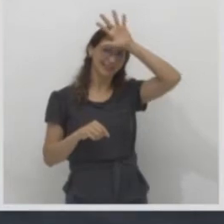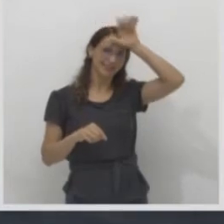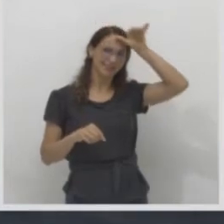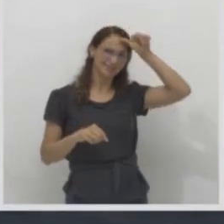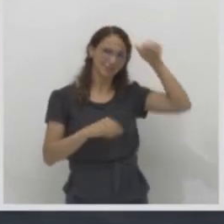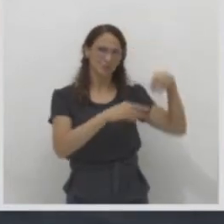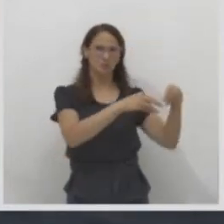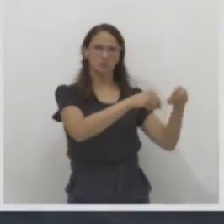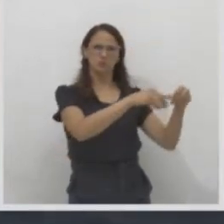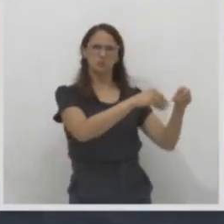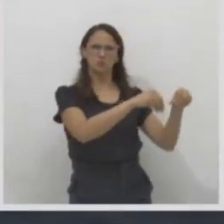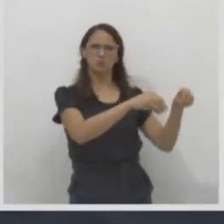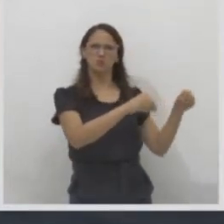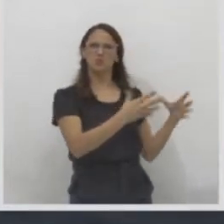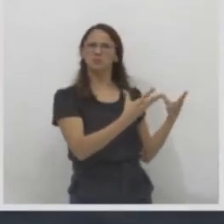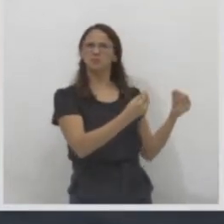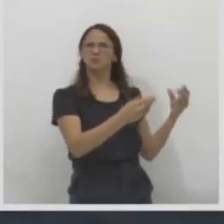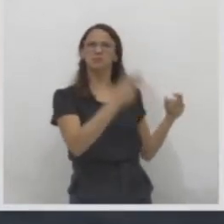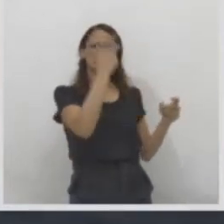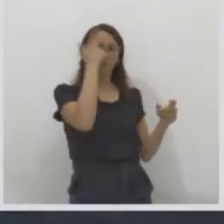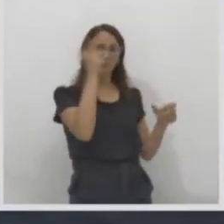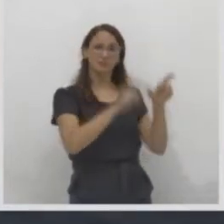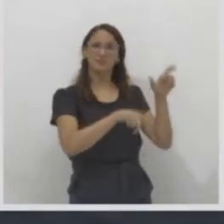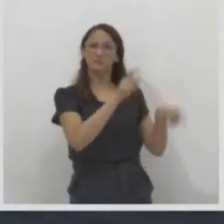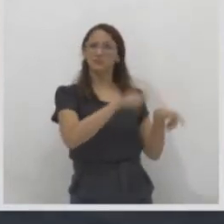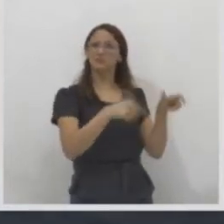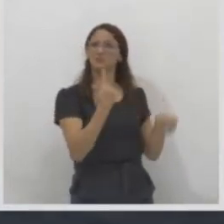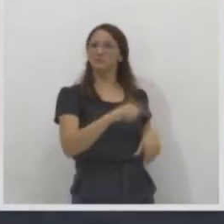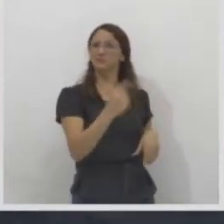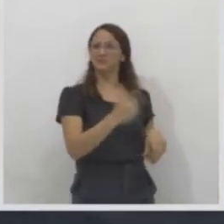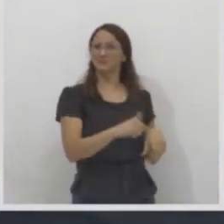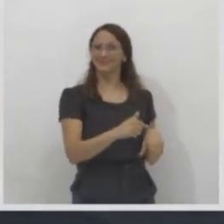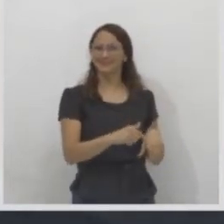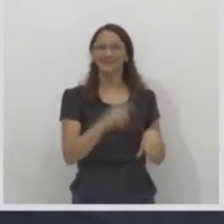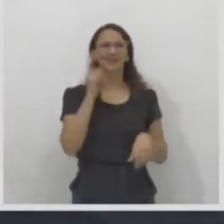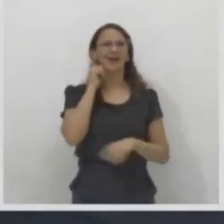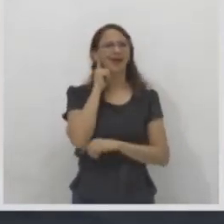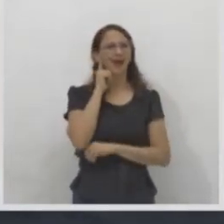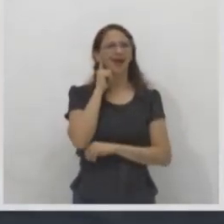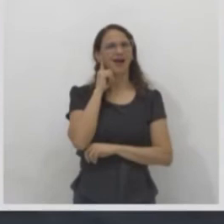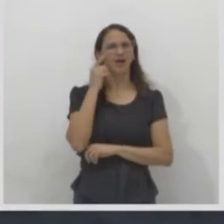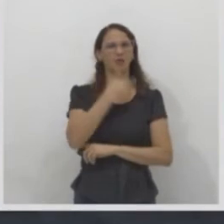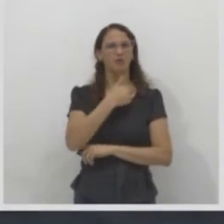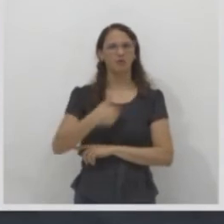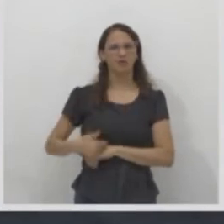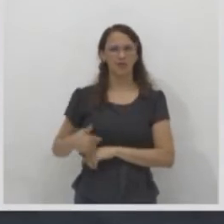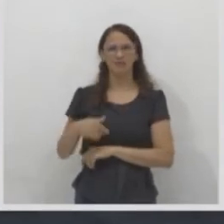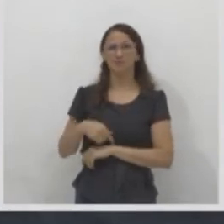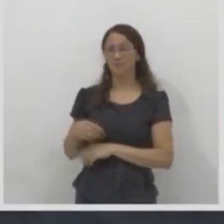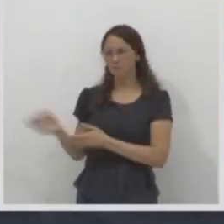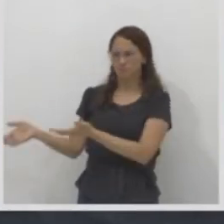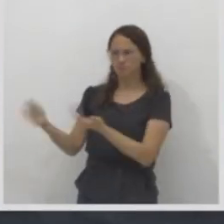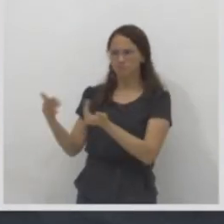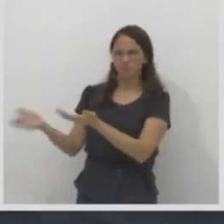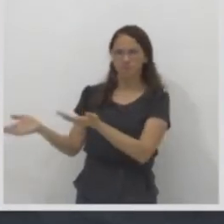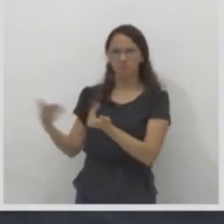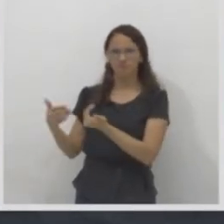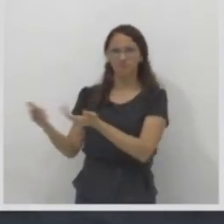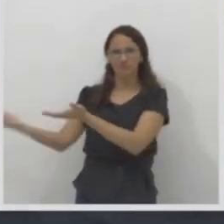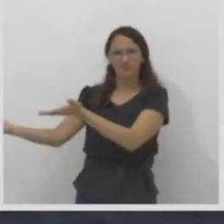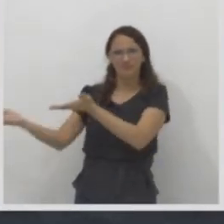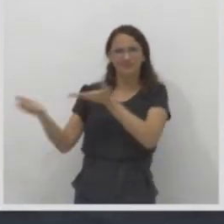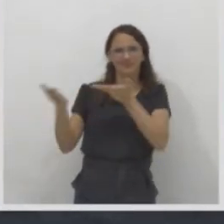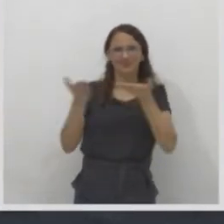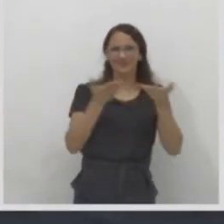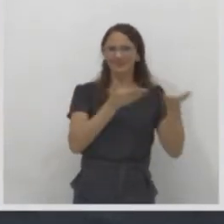Nordeste, o governo pensou, vamos transportar esses nordestinos para a Amazônia. Então,